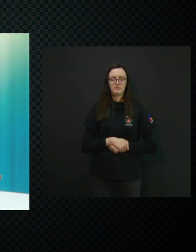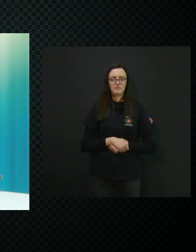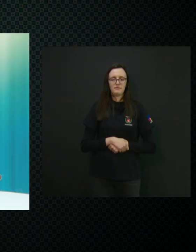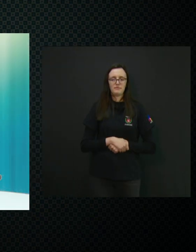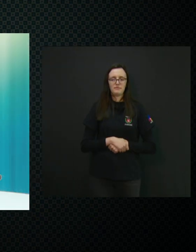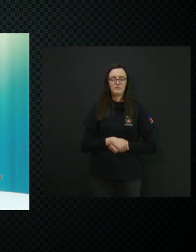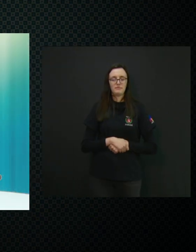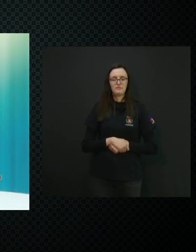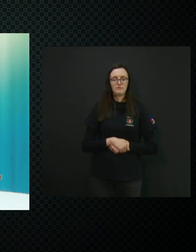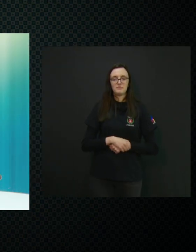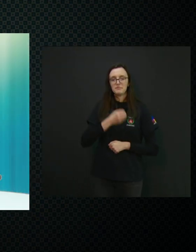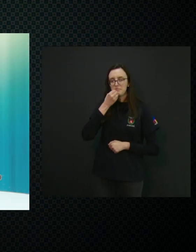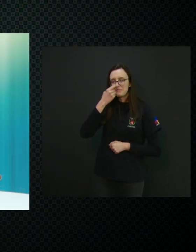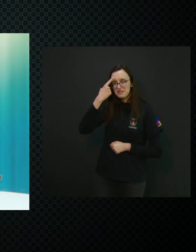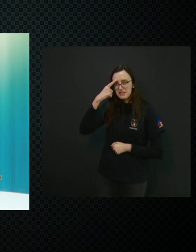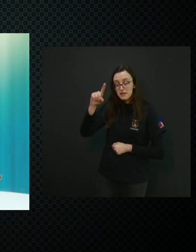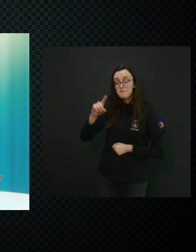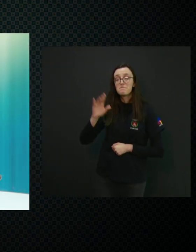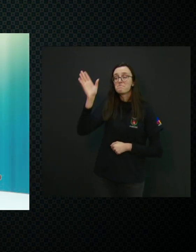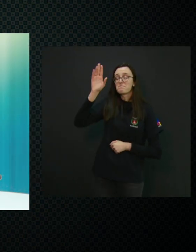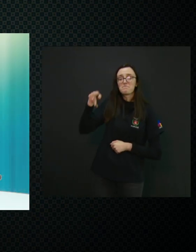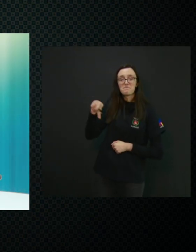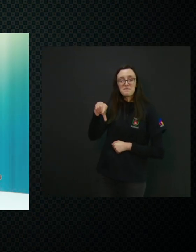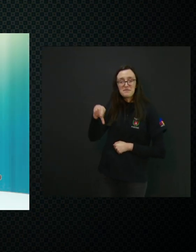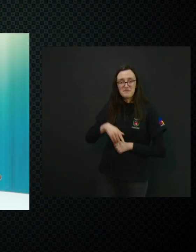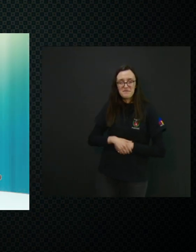Bom dia. Oi, Cíntia.